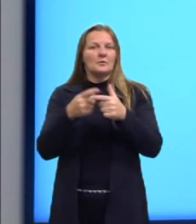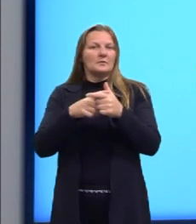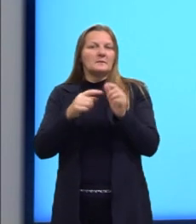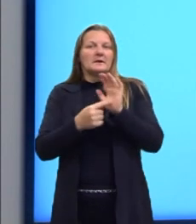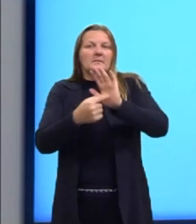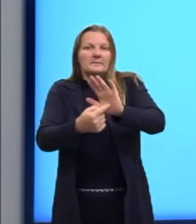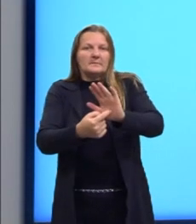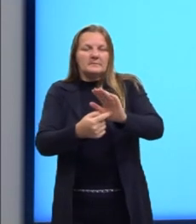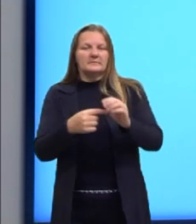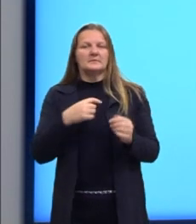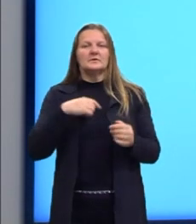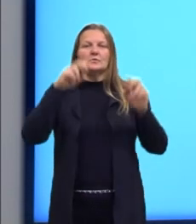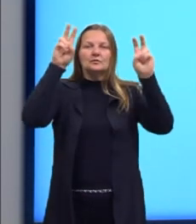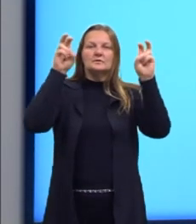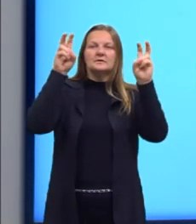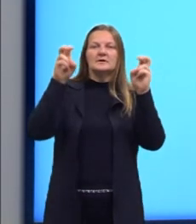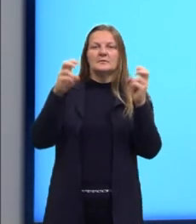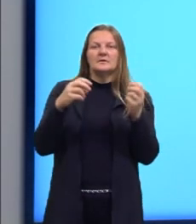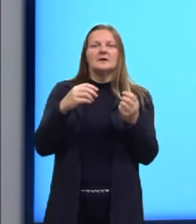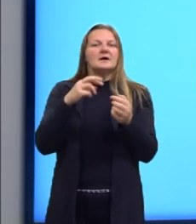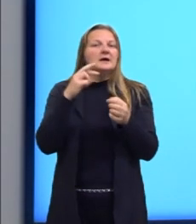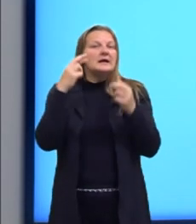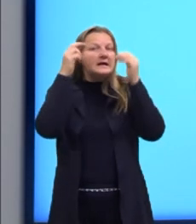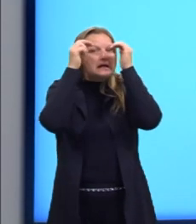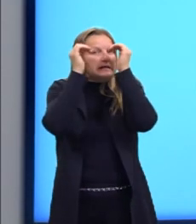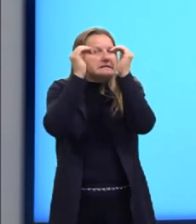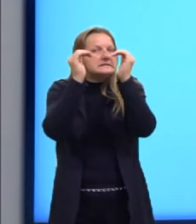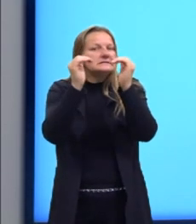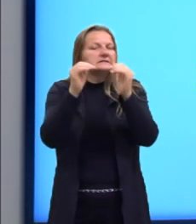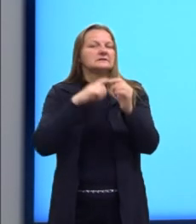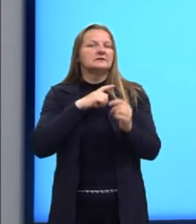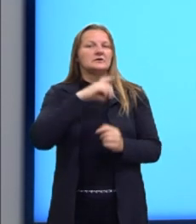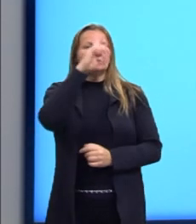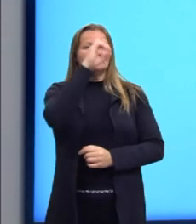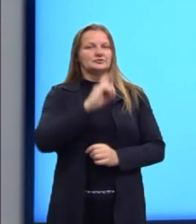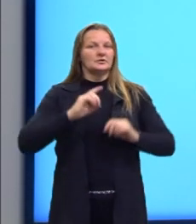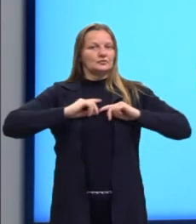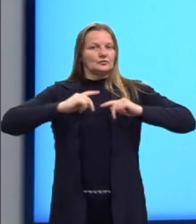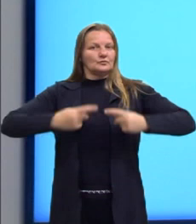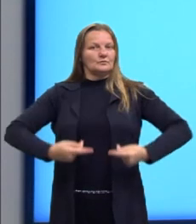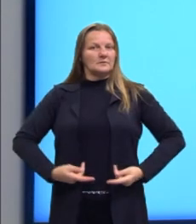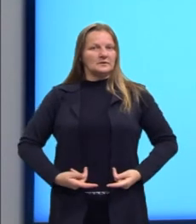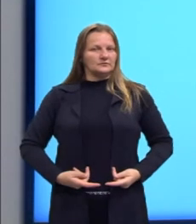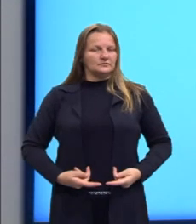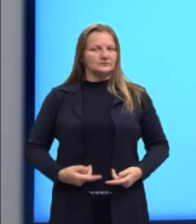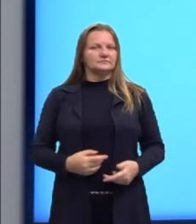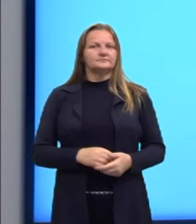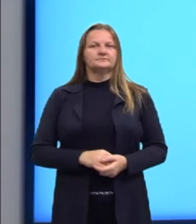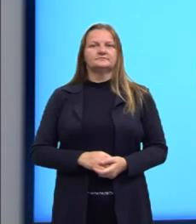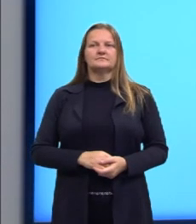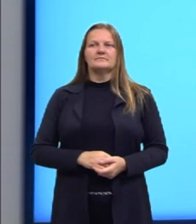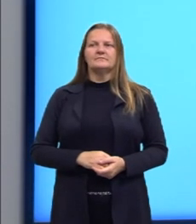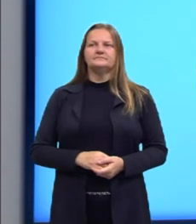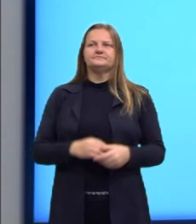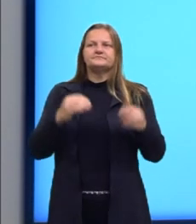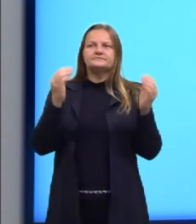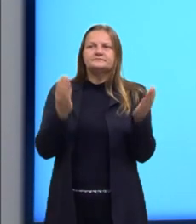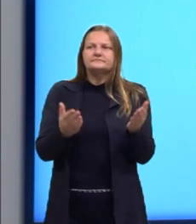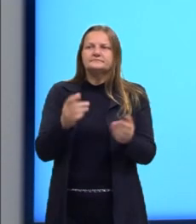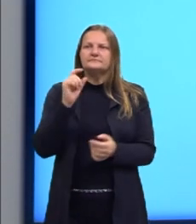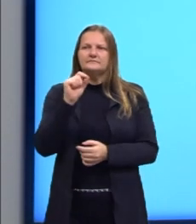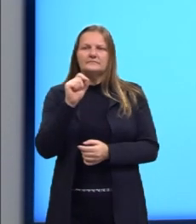apresentado pelo tema, respeitando os direitos humanos. E agora